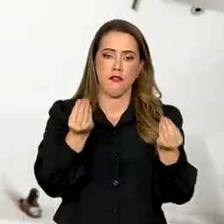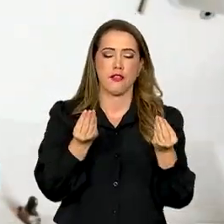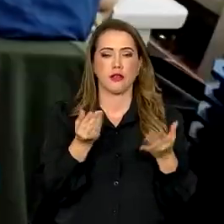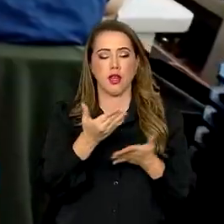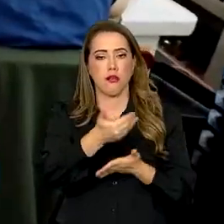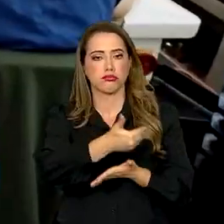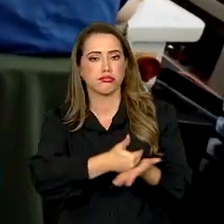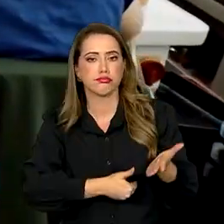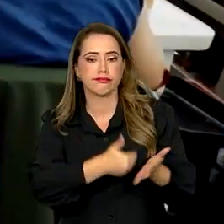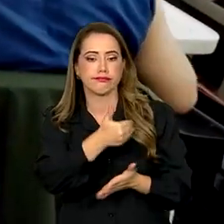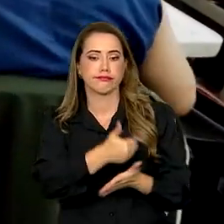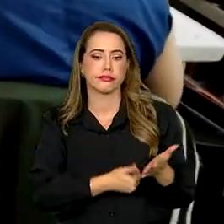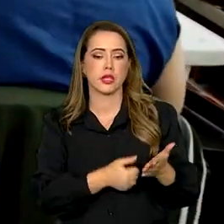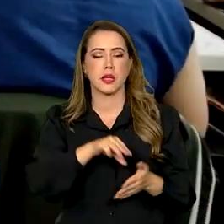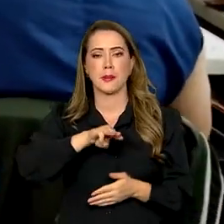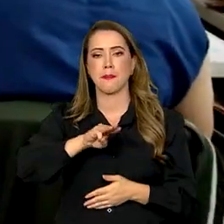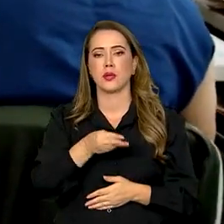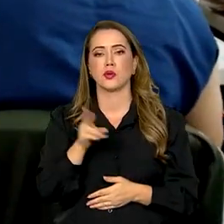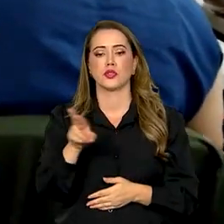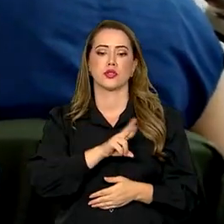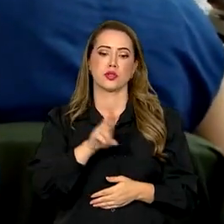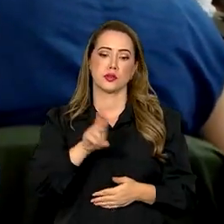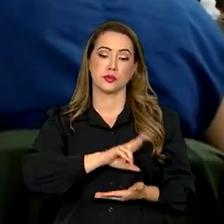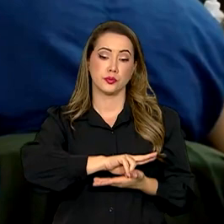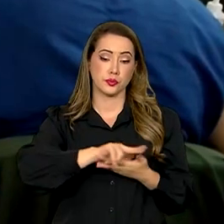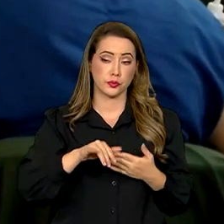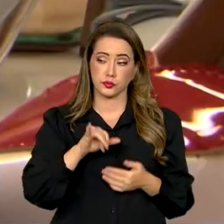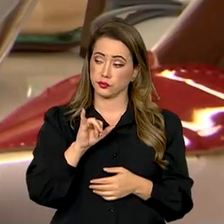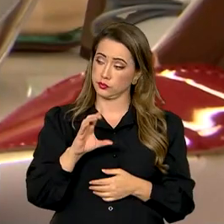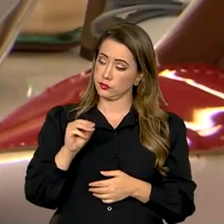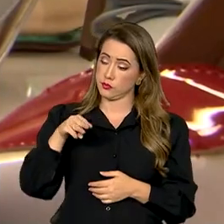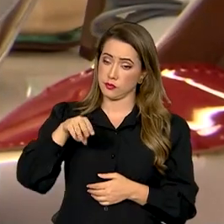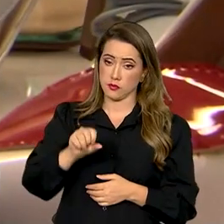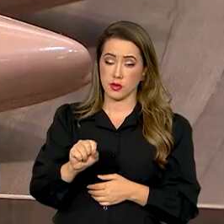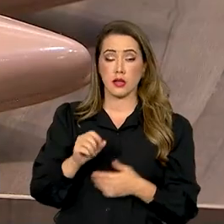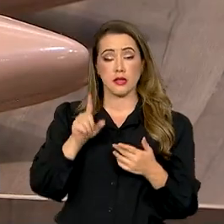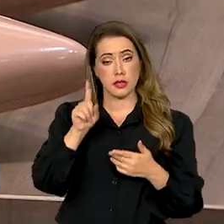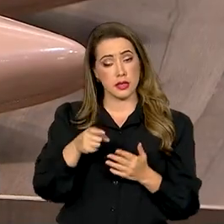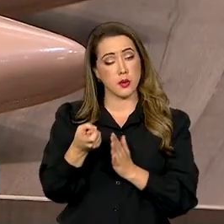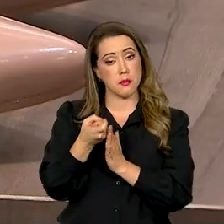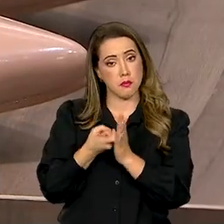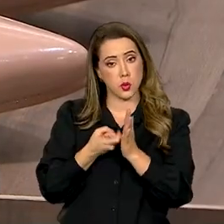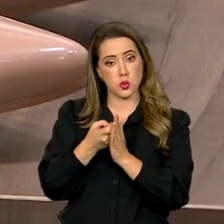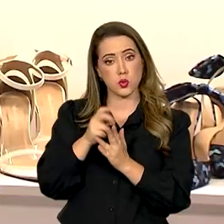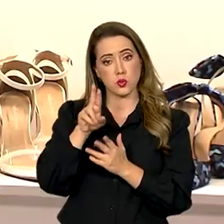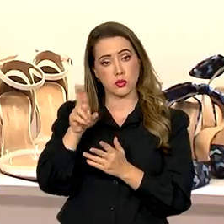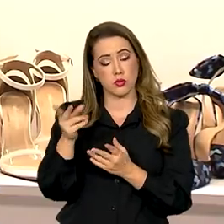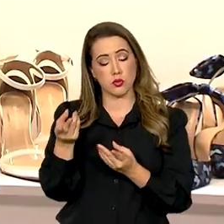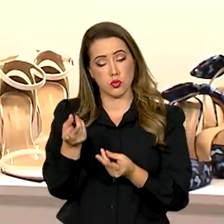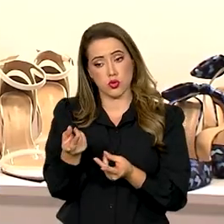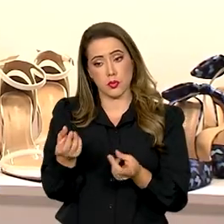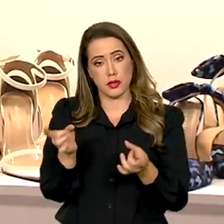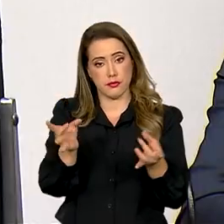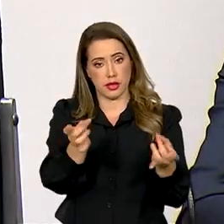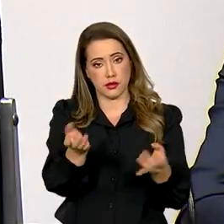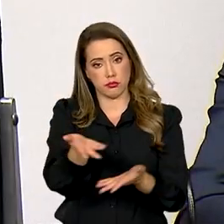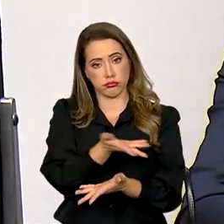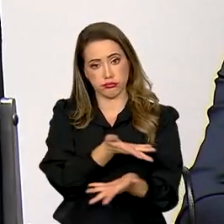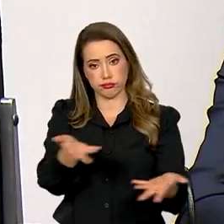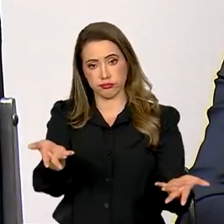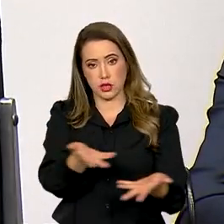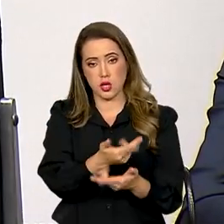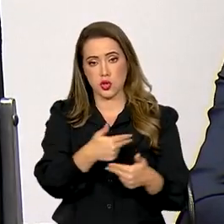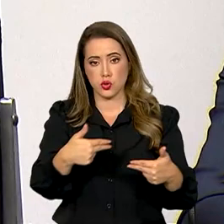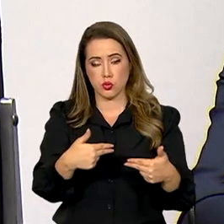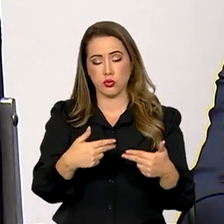abatimento em milhões de reais de ICMS, o imposto sobre circulação de mercadorias. O